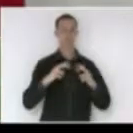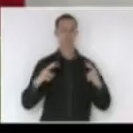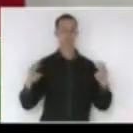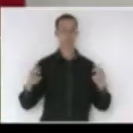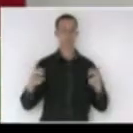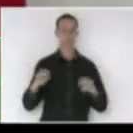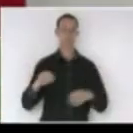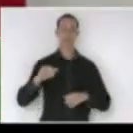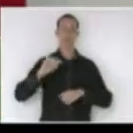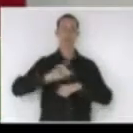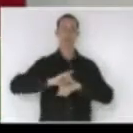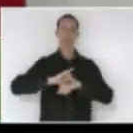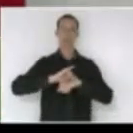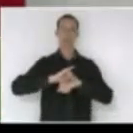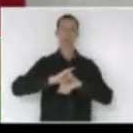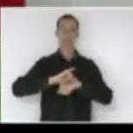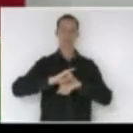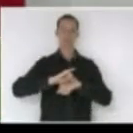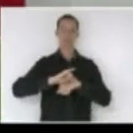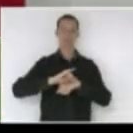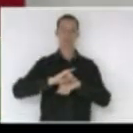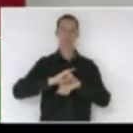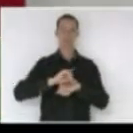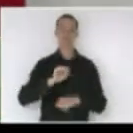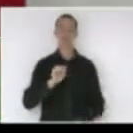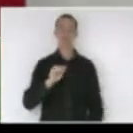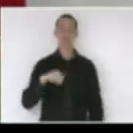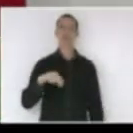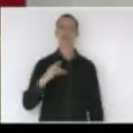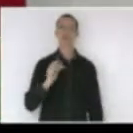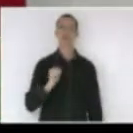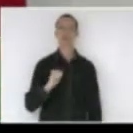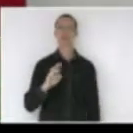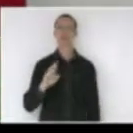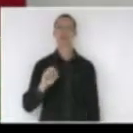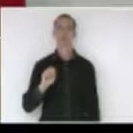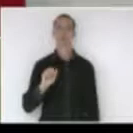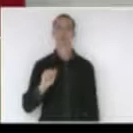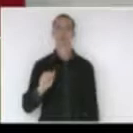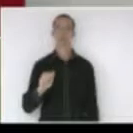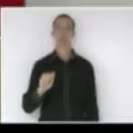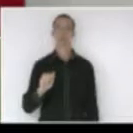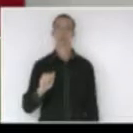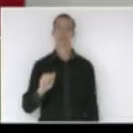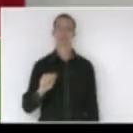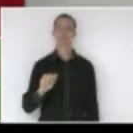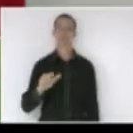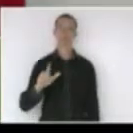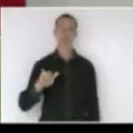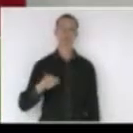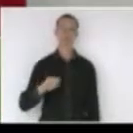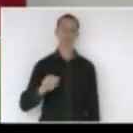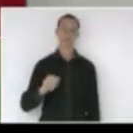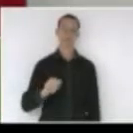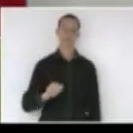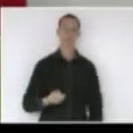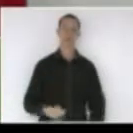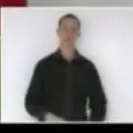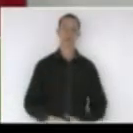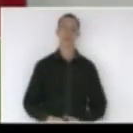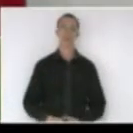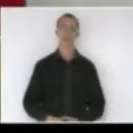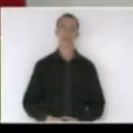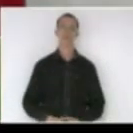da agroecologia Santa Rosa de Lima o